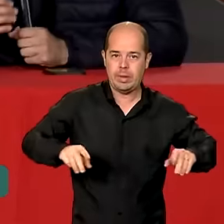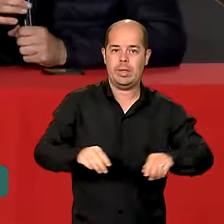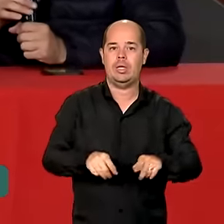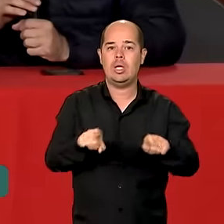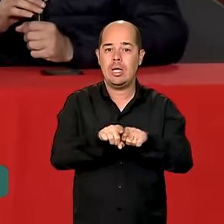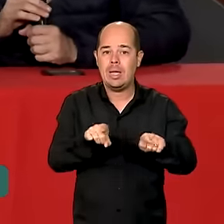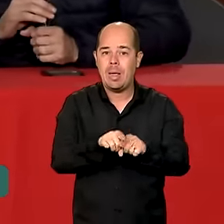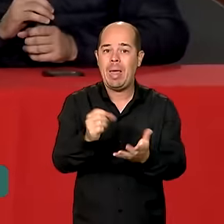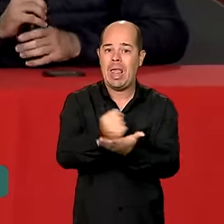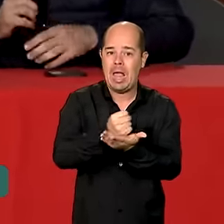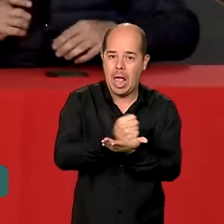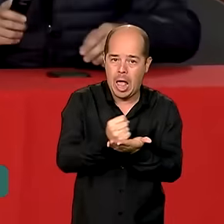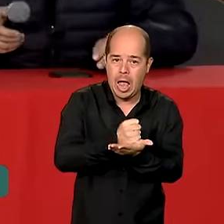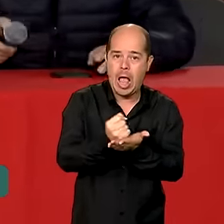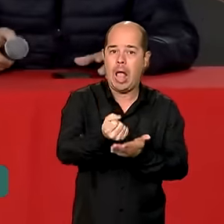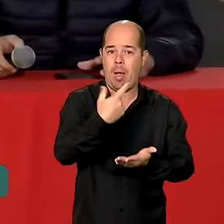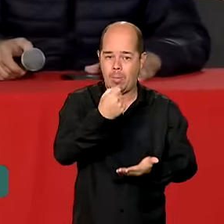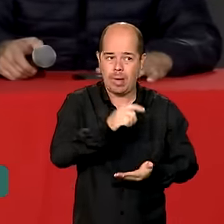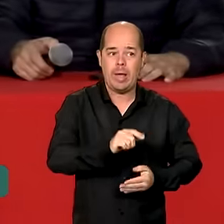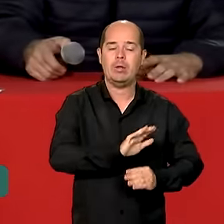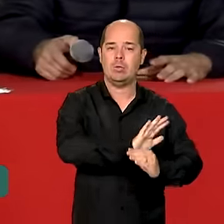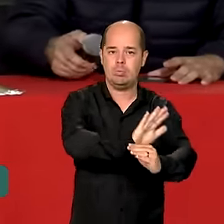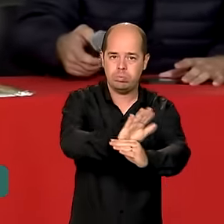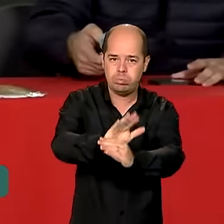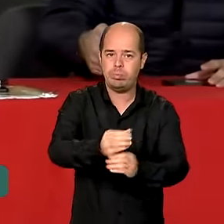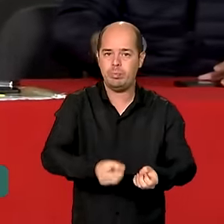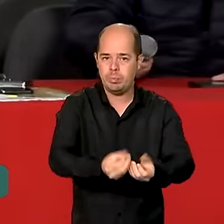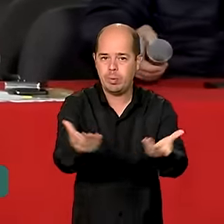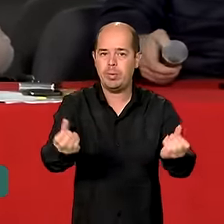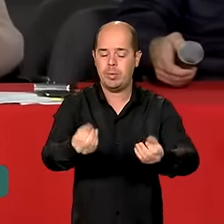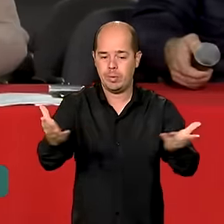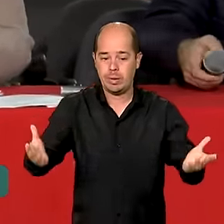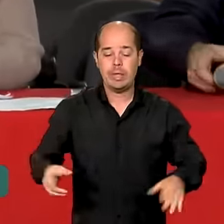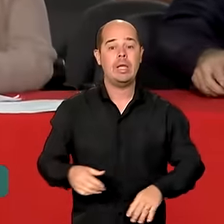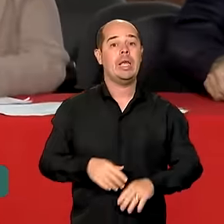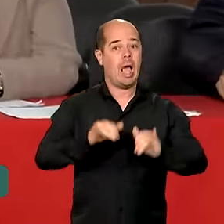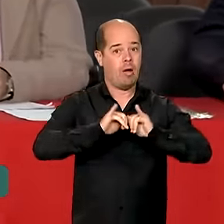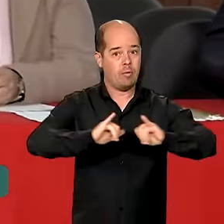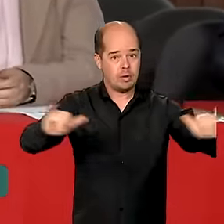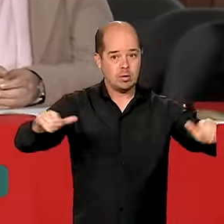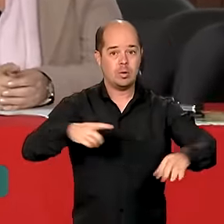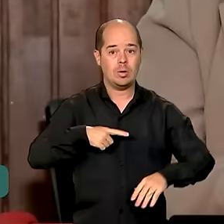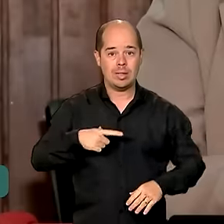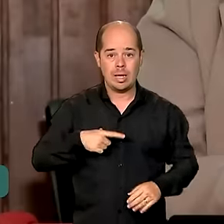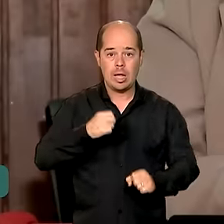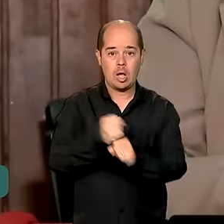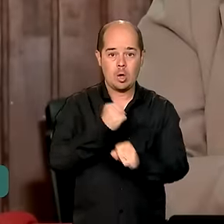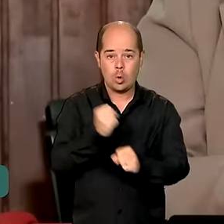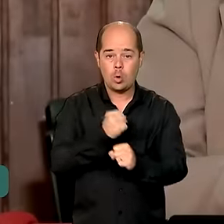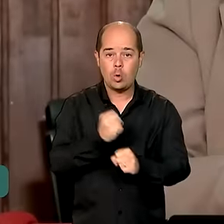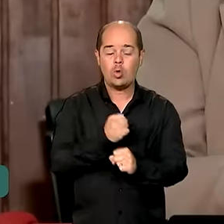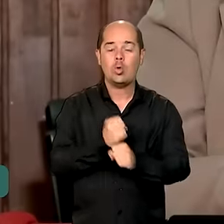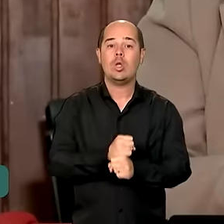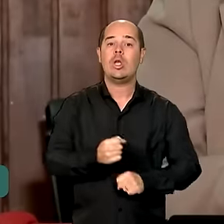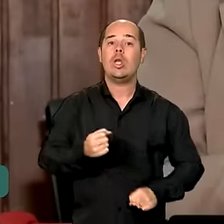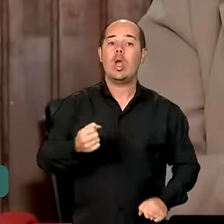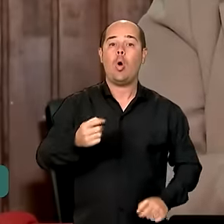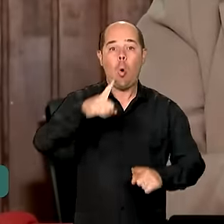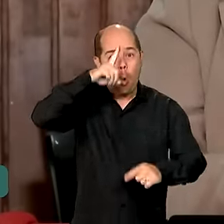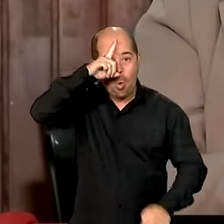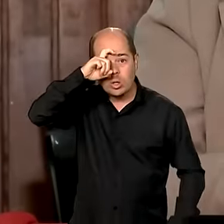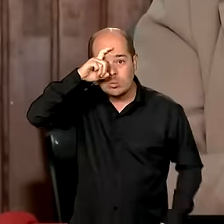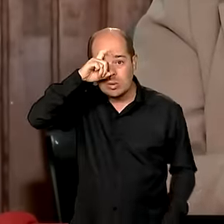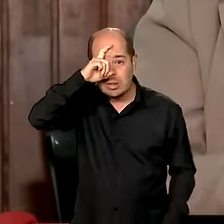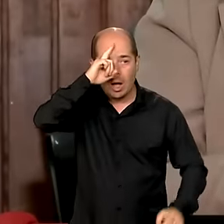O governo anunciou ainda que serão construídos novos hospitais de campanha. Segue o planejamento